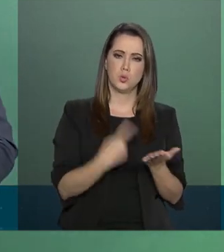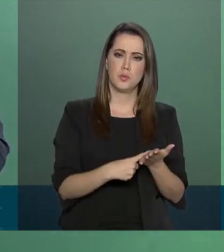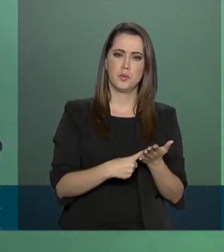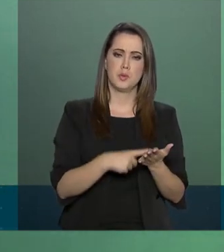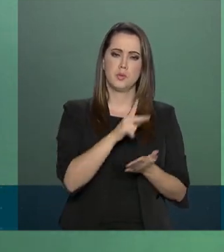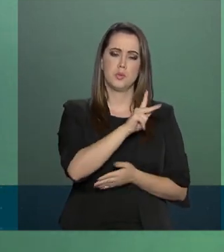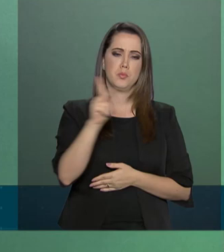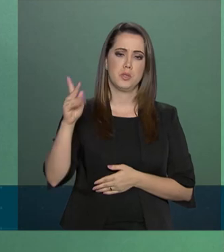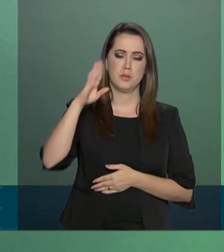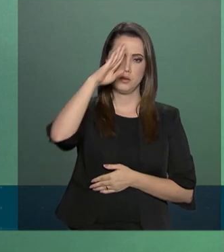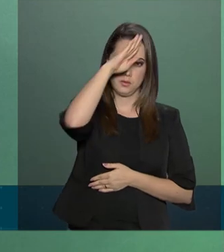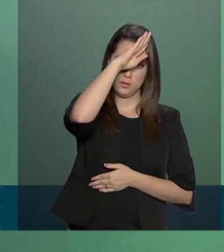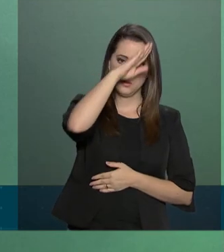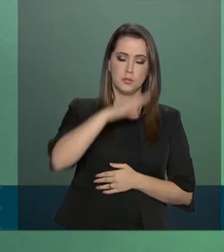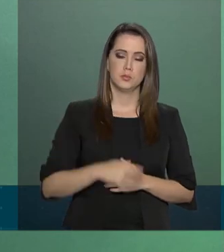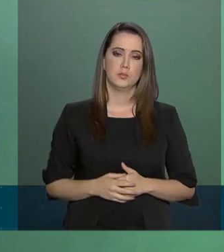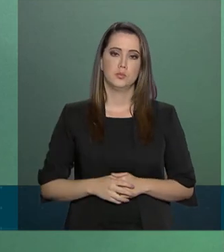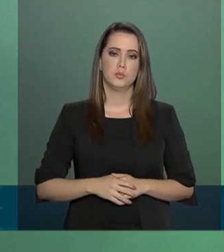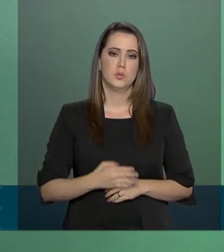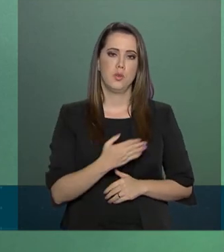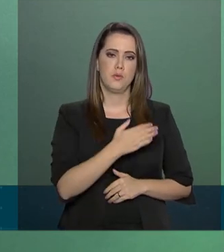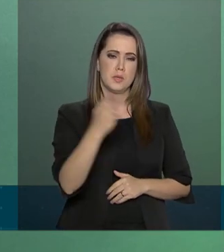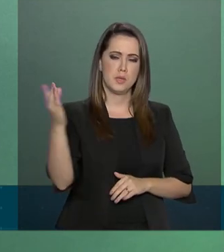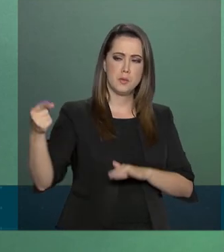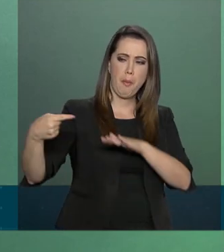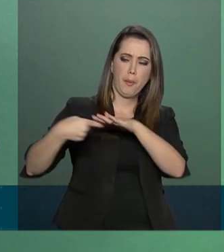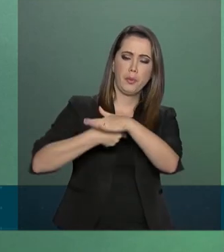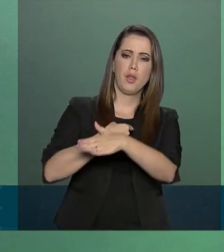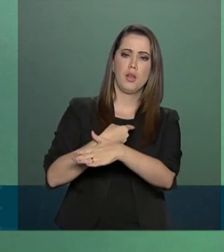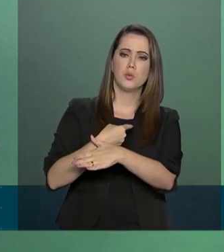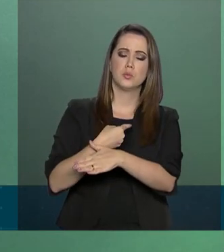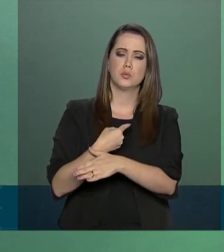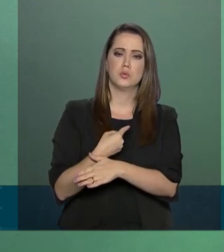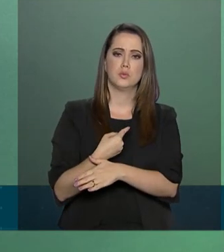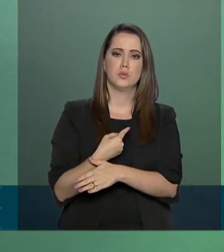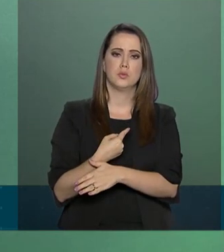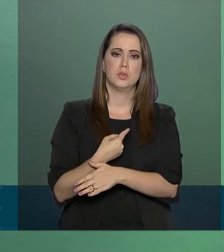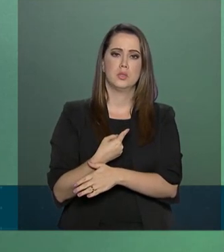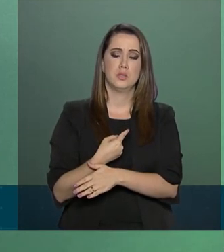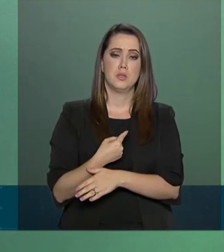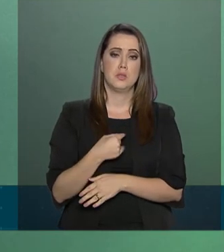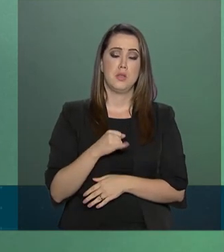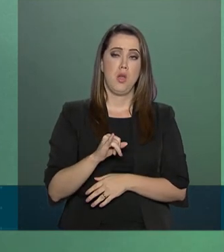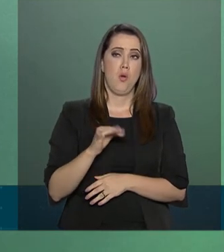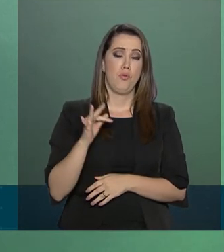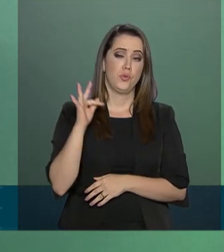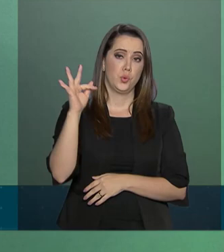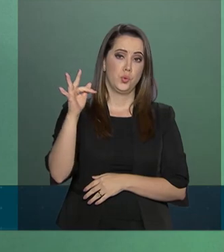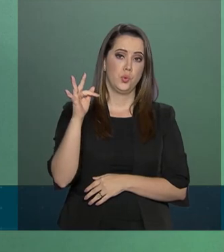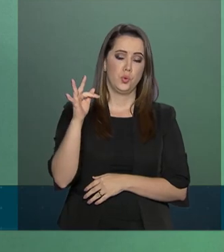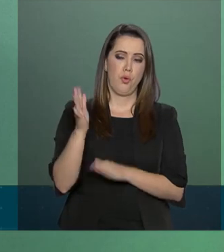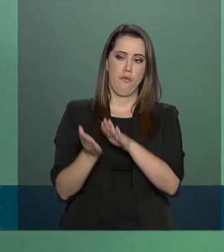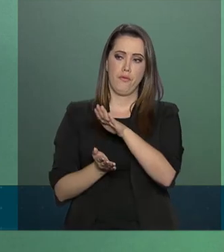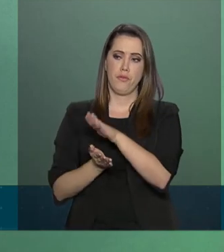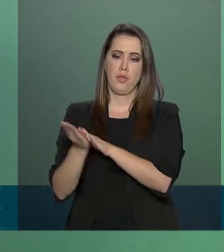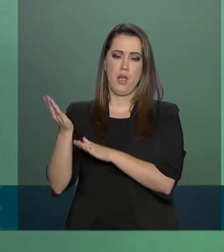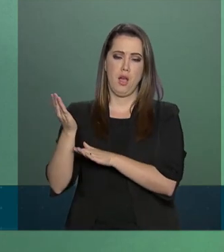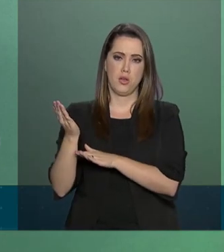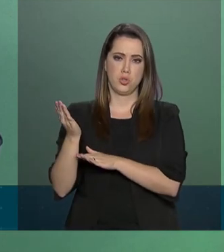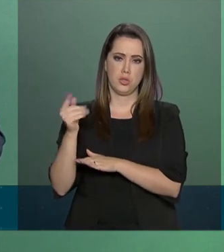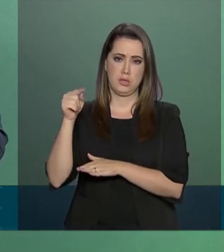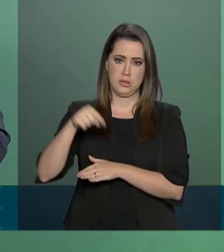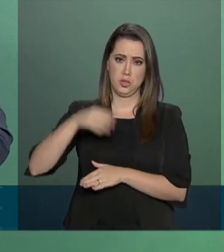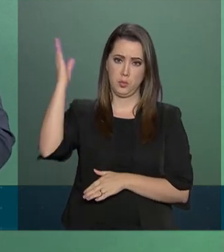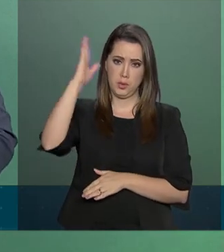senhor presidente, vocês nos questionaram quanto às próximas viagens em território nacional.